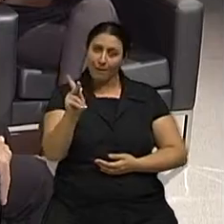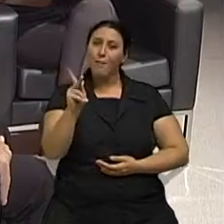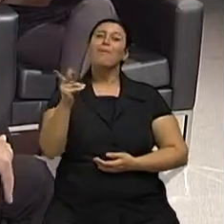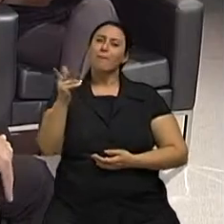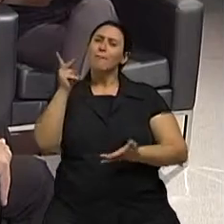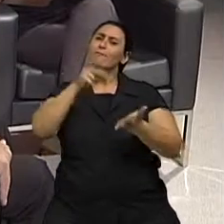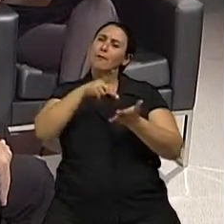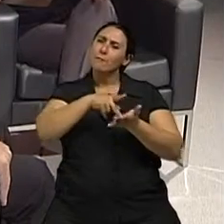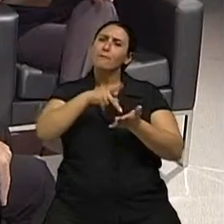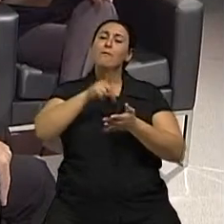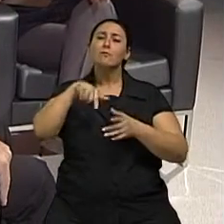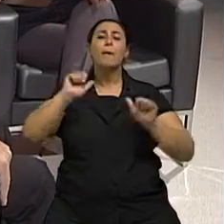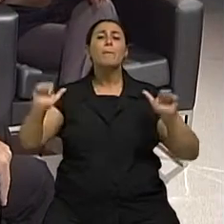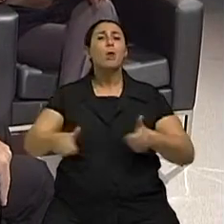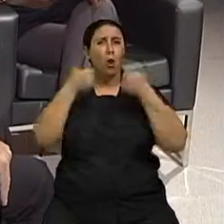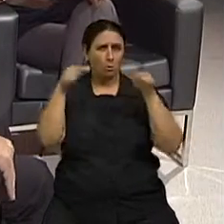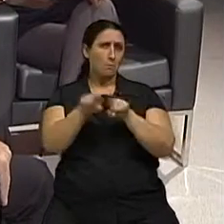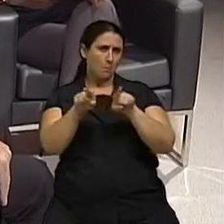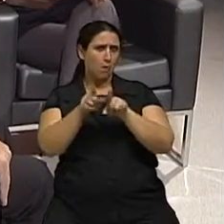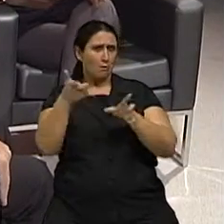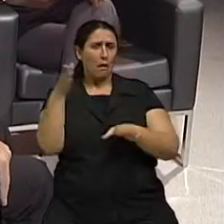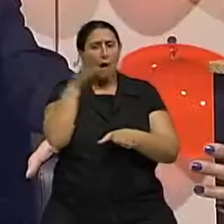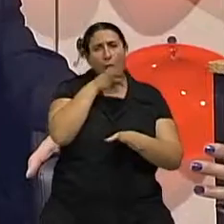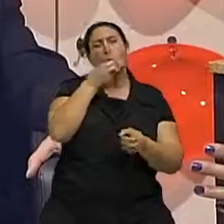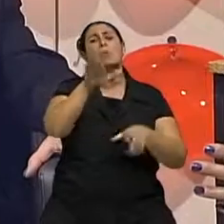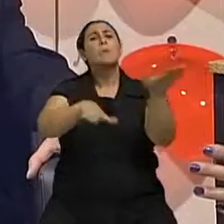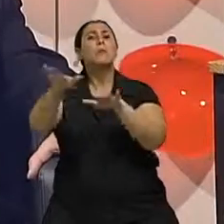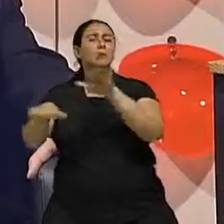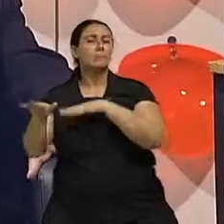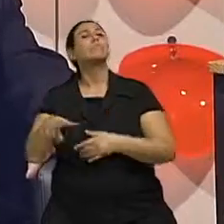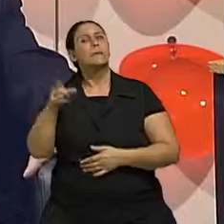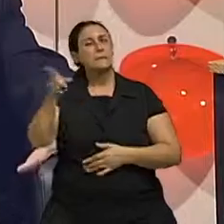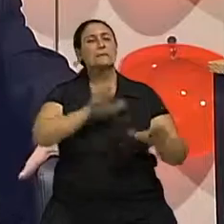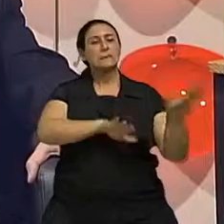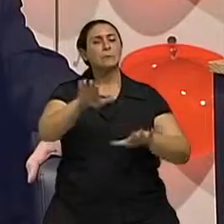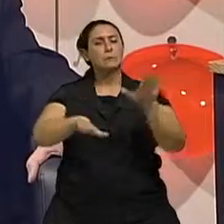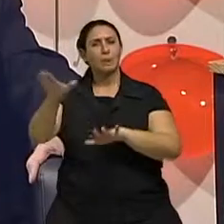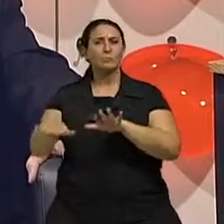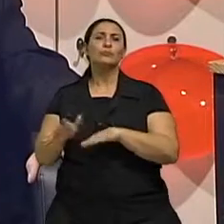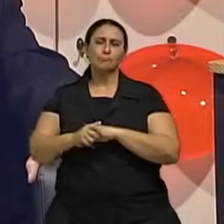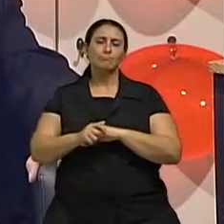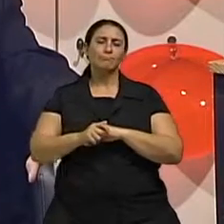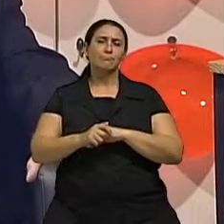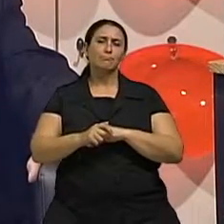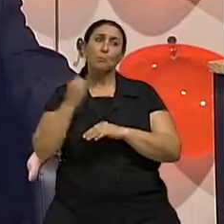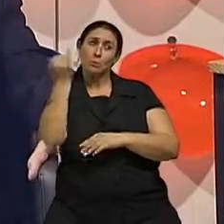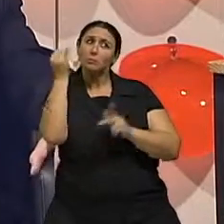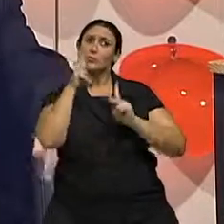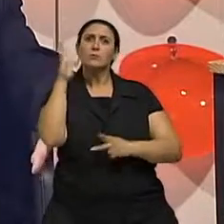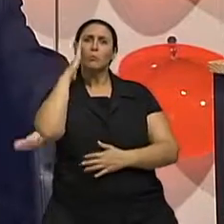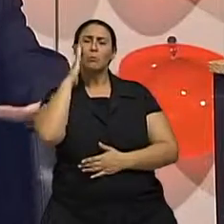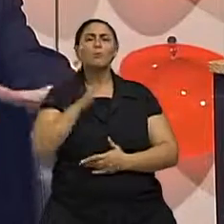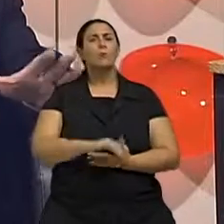o tempo de recuperação também varia de pessoa para pessoa? Varia de pessoa para pessoa. é fundamental, as pessoas saberem, né? É.